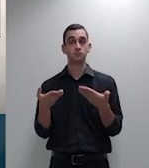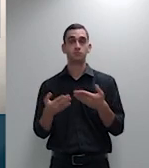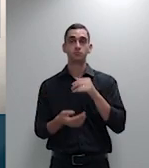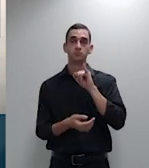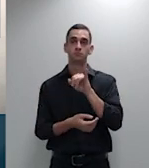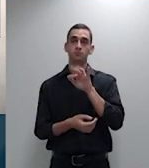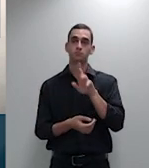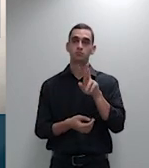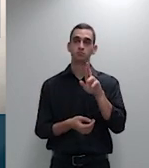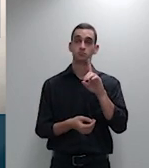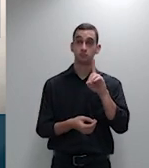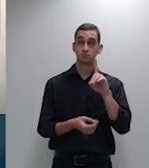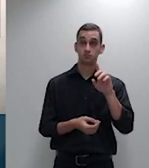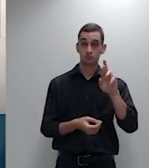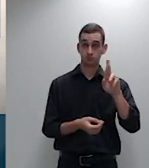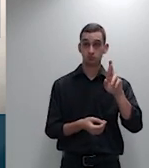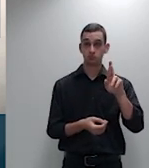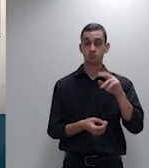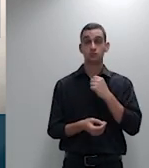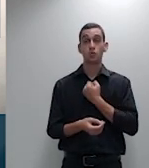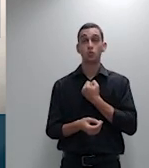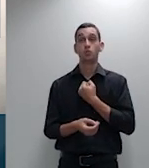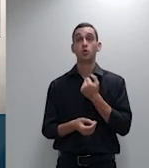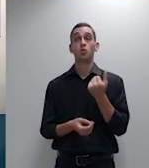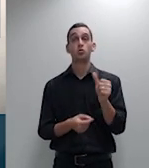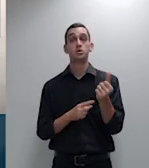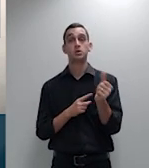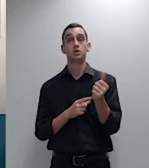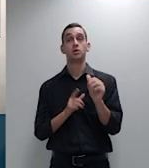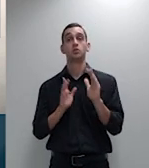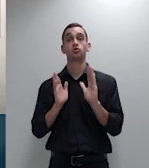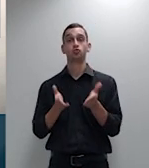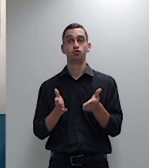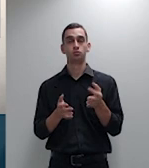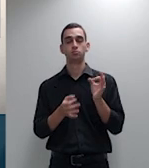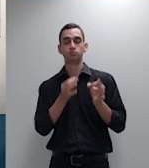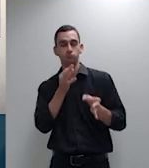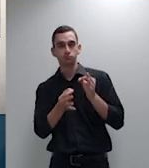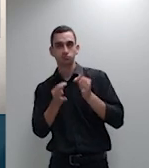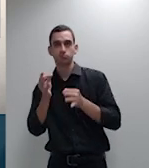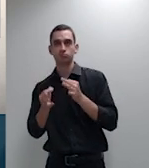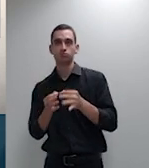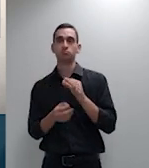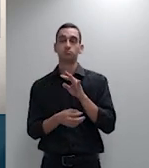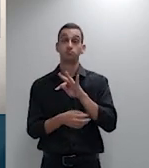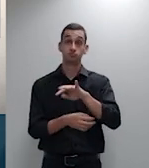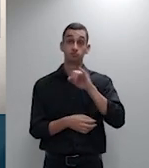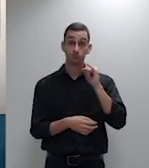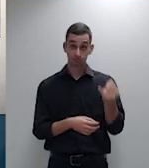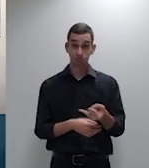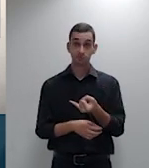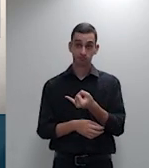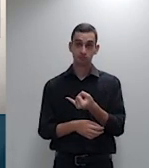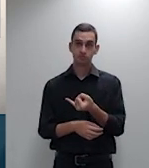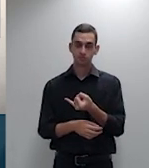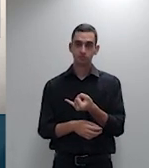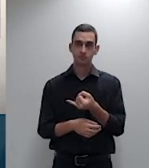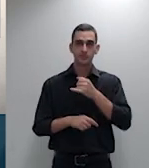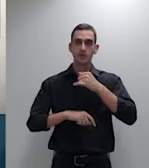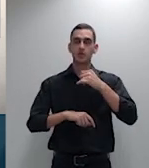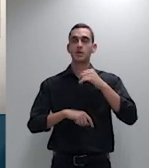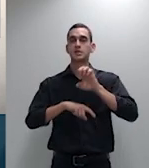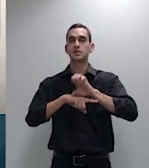que foi julgado pelo Tribunal de Justiça de São Paulo exatamente